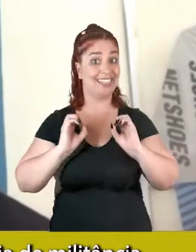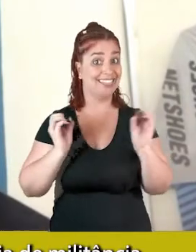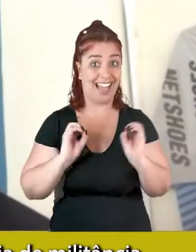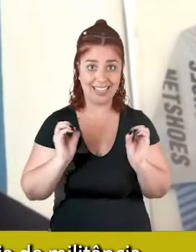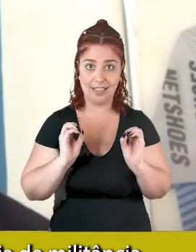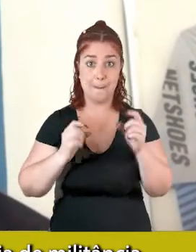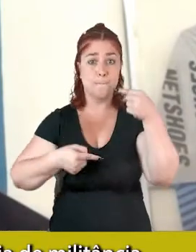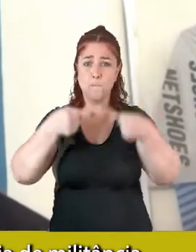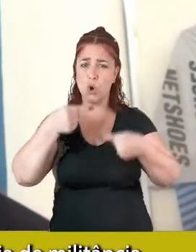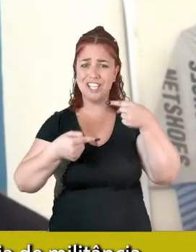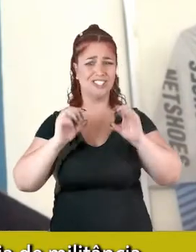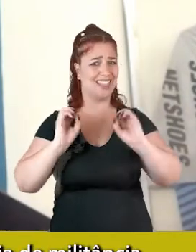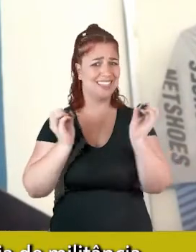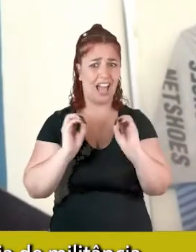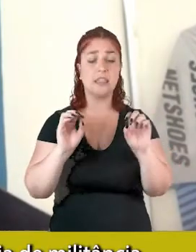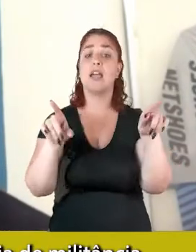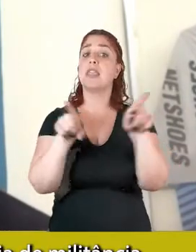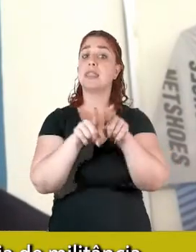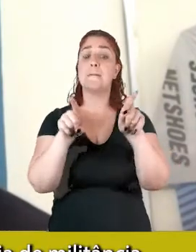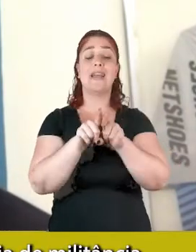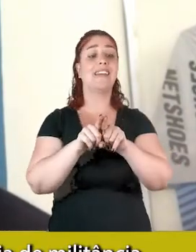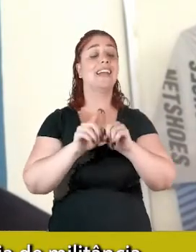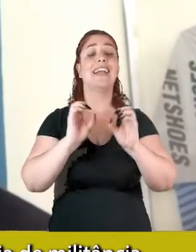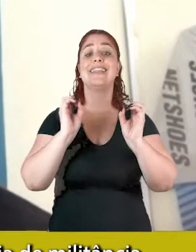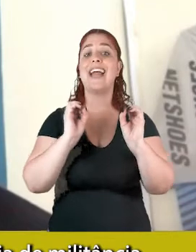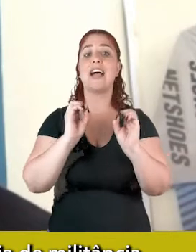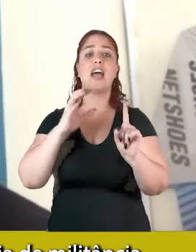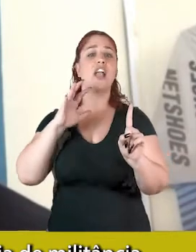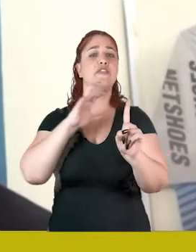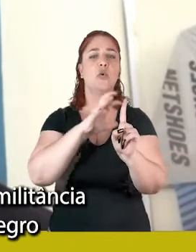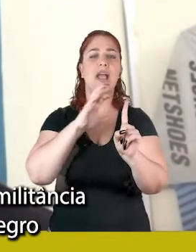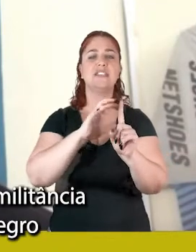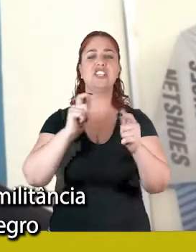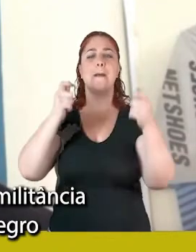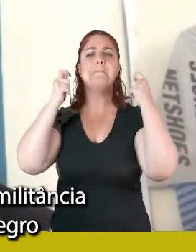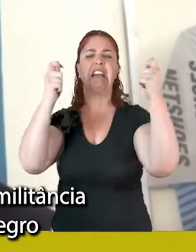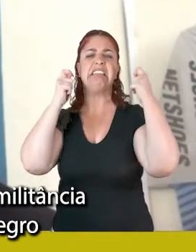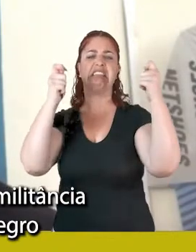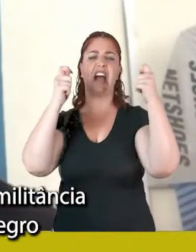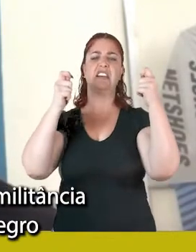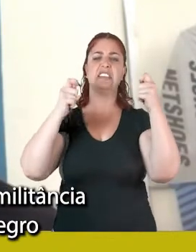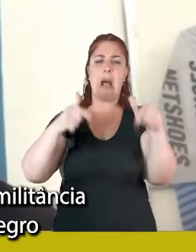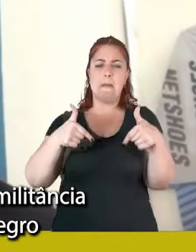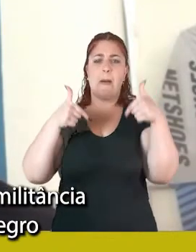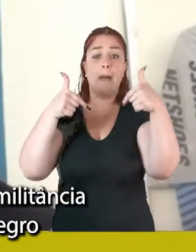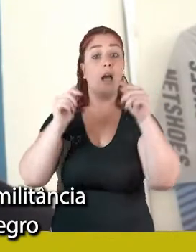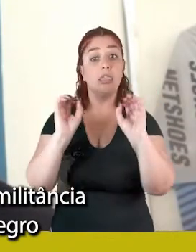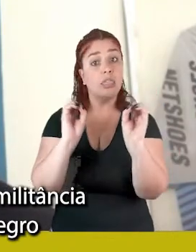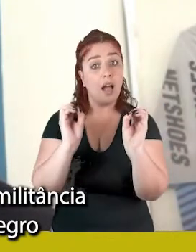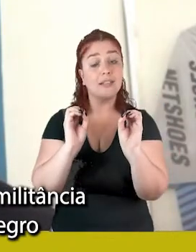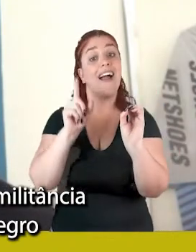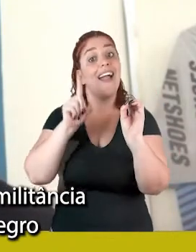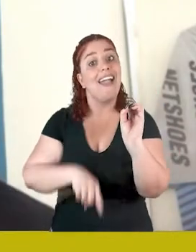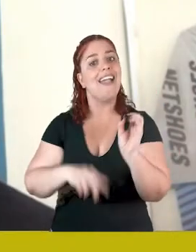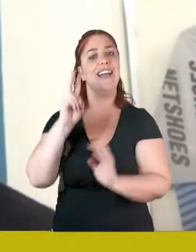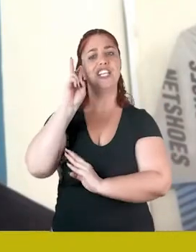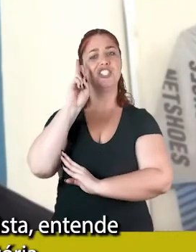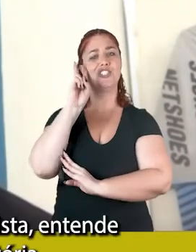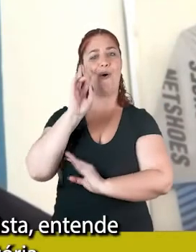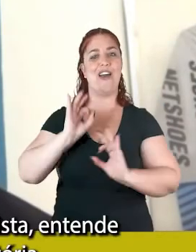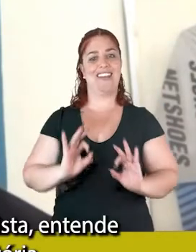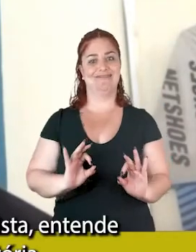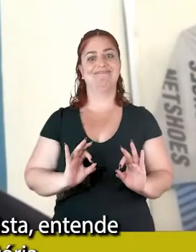não tivesse também nenhuma tendência de militância, ele não é um livro de militante, de movimento negro,